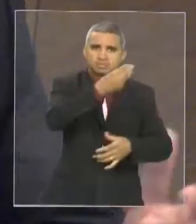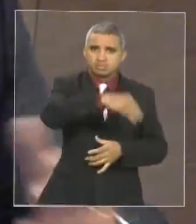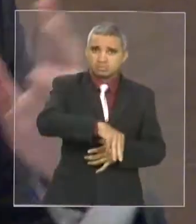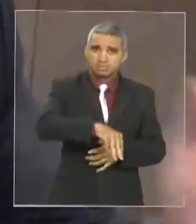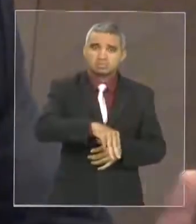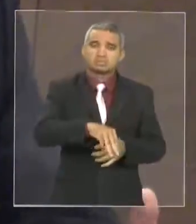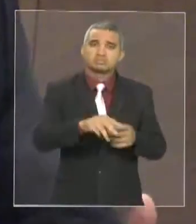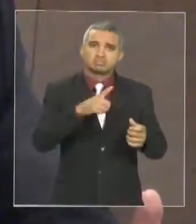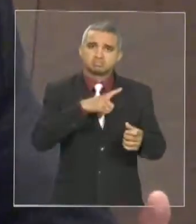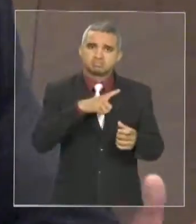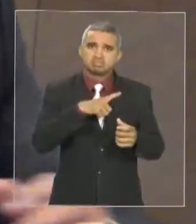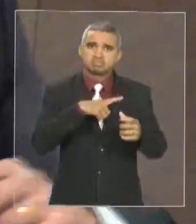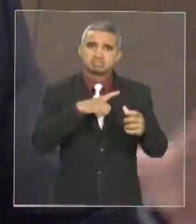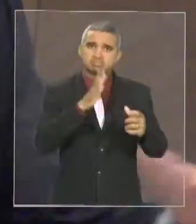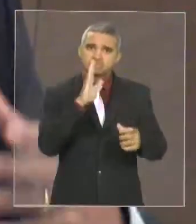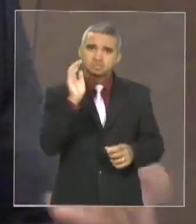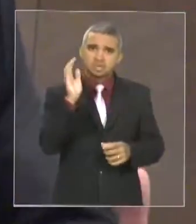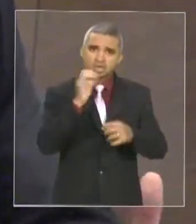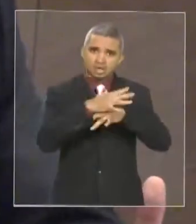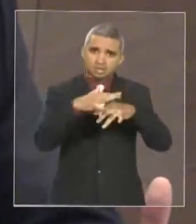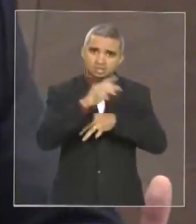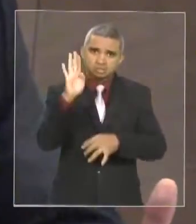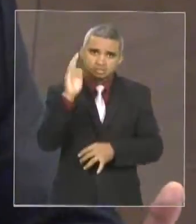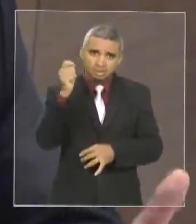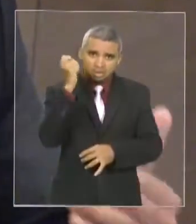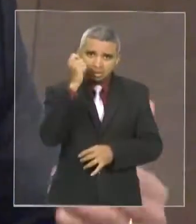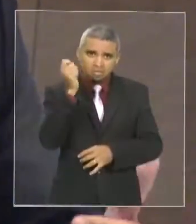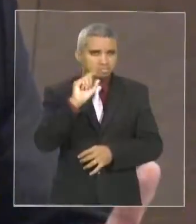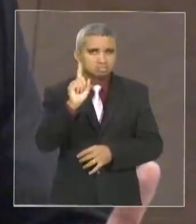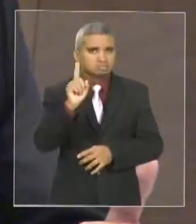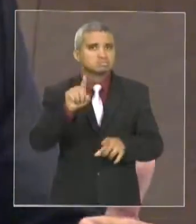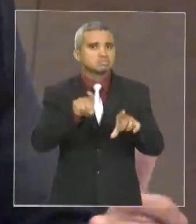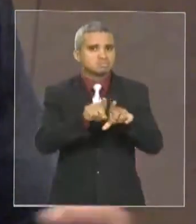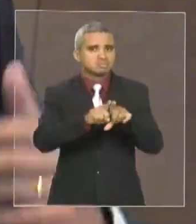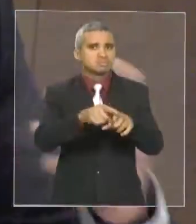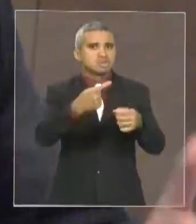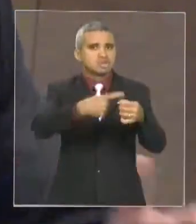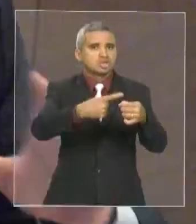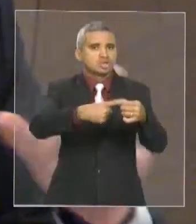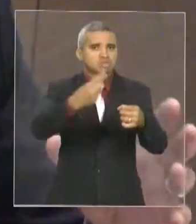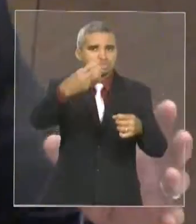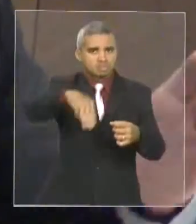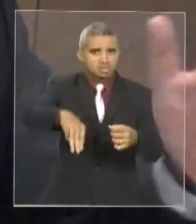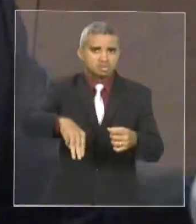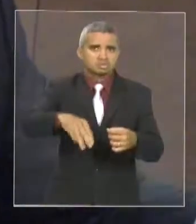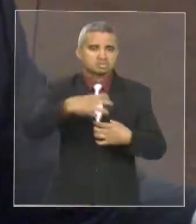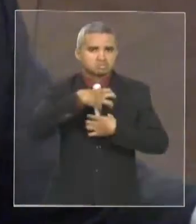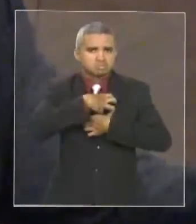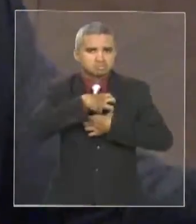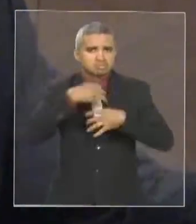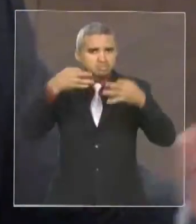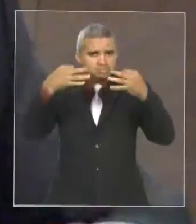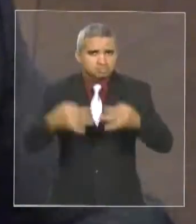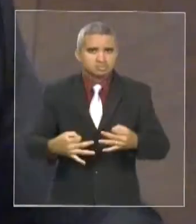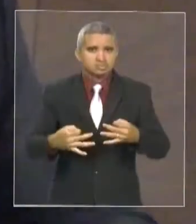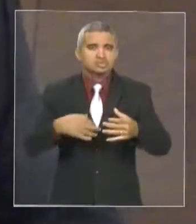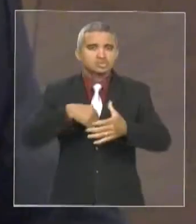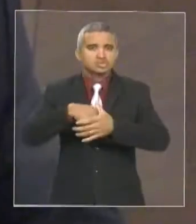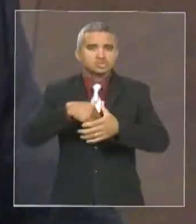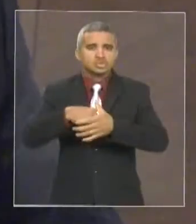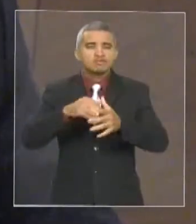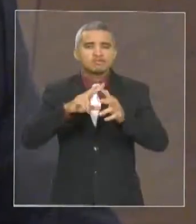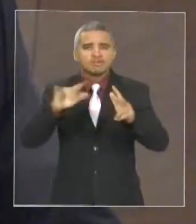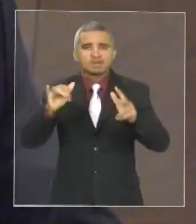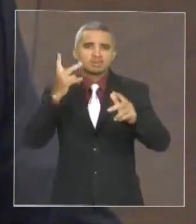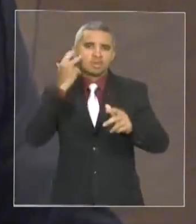abrilhantando não só a Barra do Coda, mas o interior do Maranhão. Então nós vamos saber, vai ser um jogo tranquilo, tenho certeza que as torcidas não vão ter problema entre